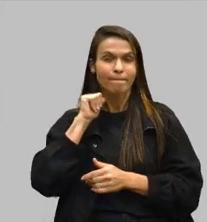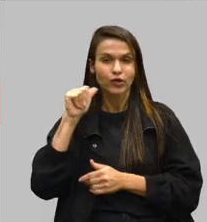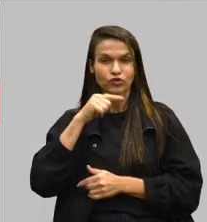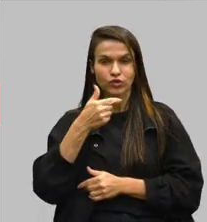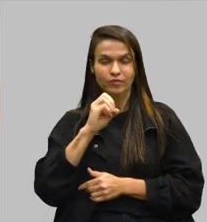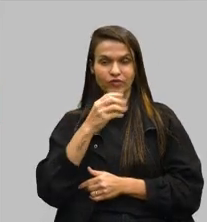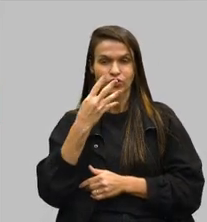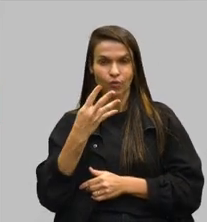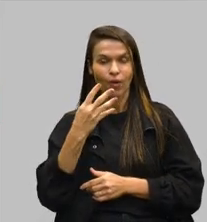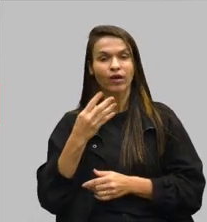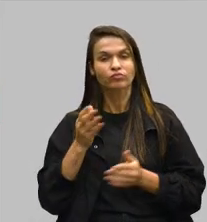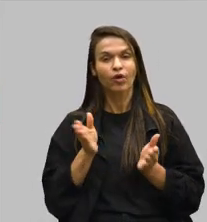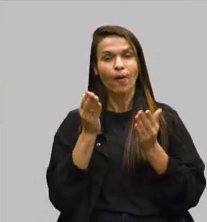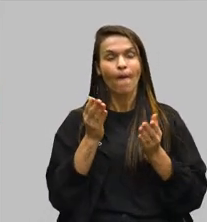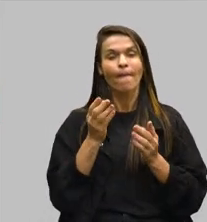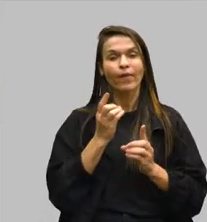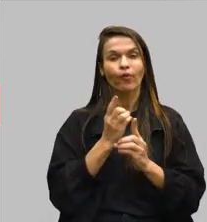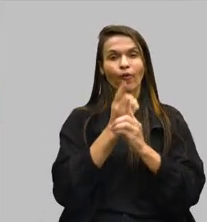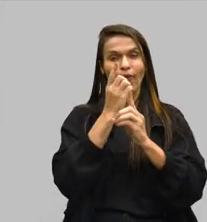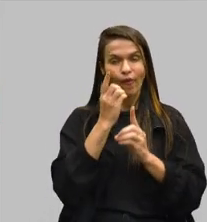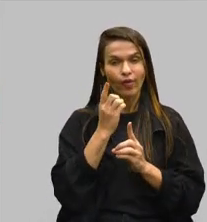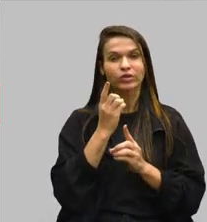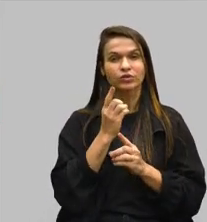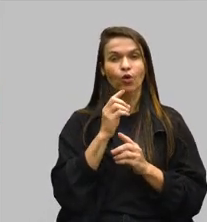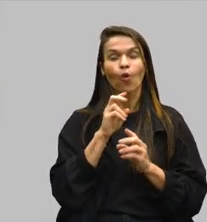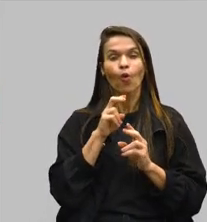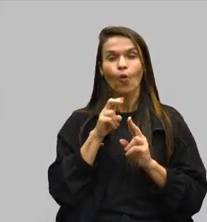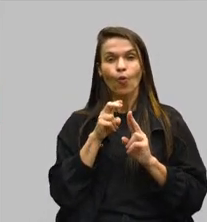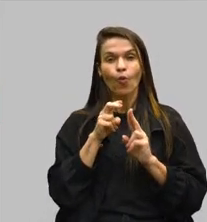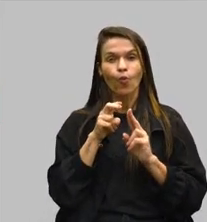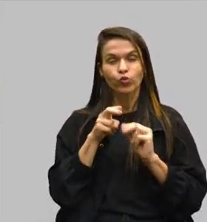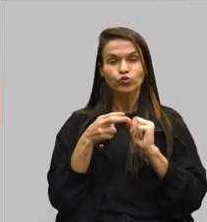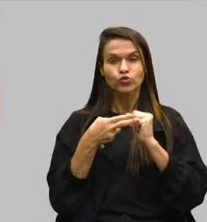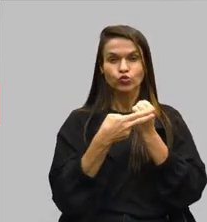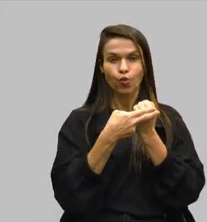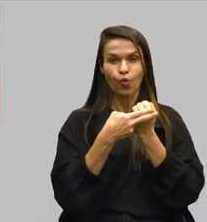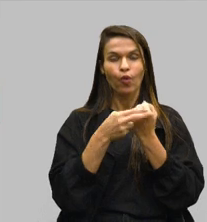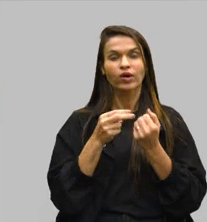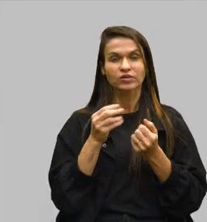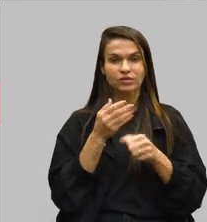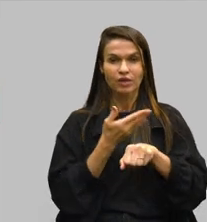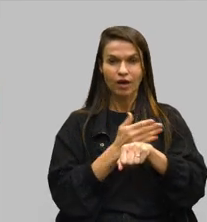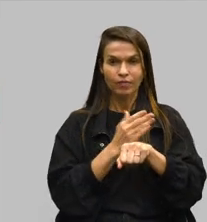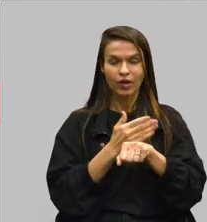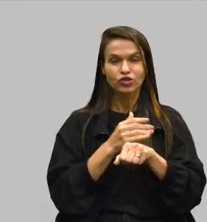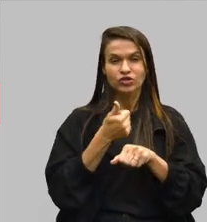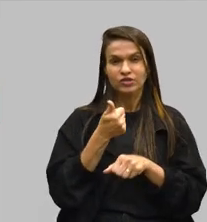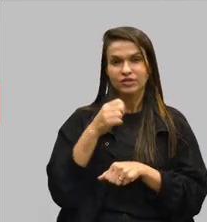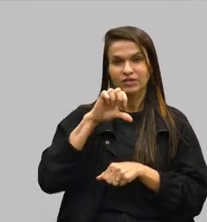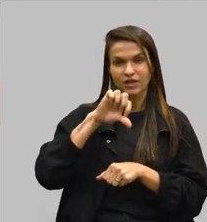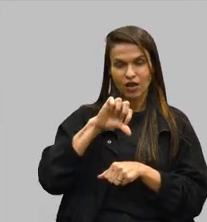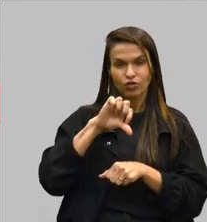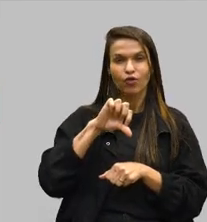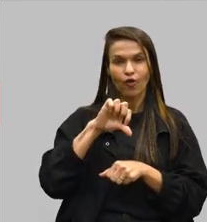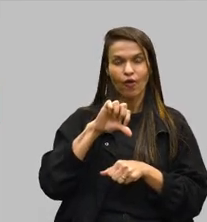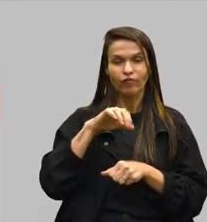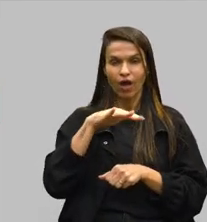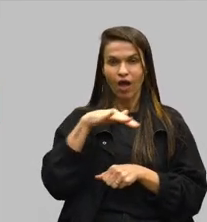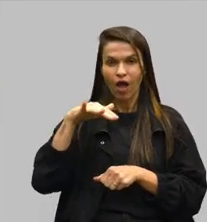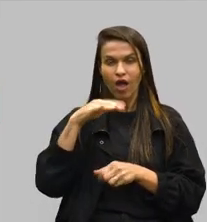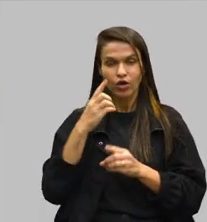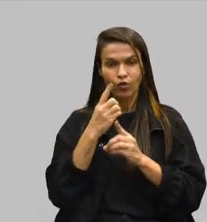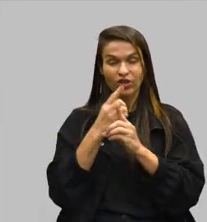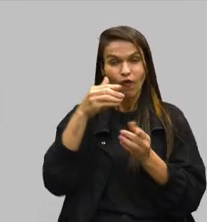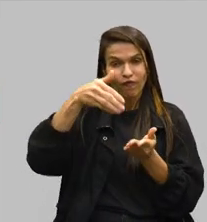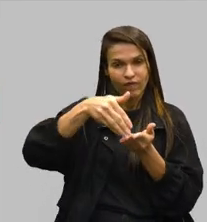promovemos os encontros regionais, os SUAS na prática e a previsão de realização de 19 encontros regionais até o final